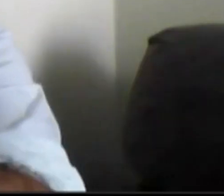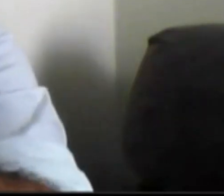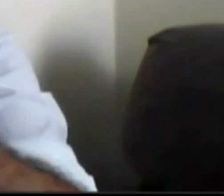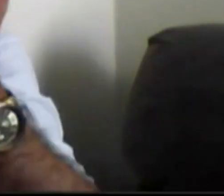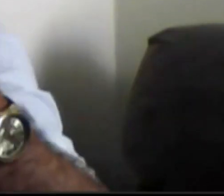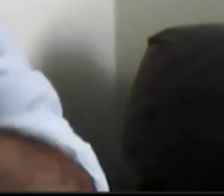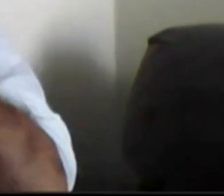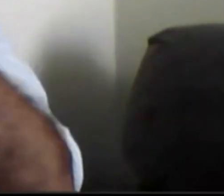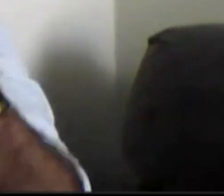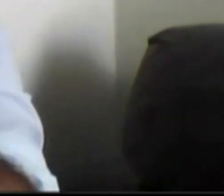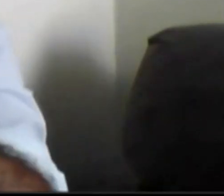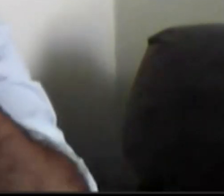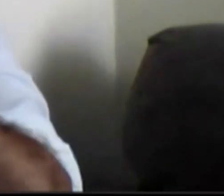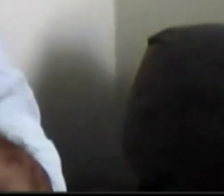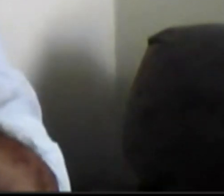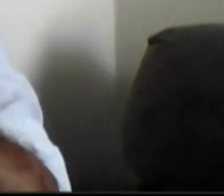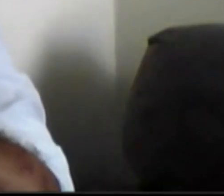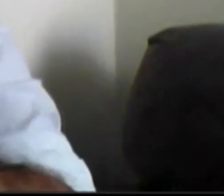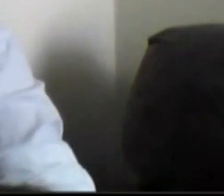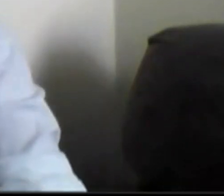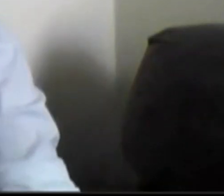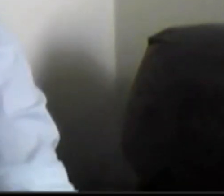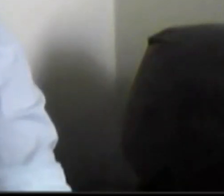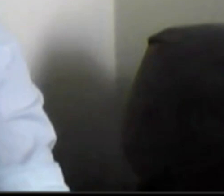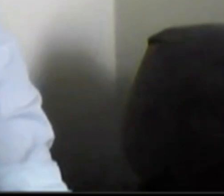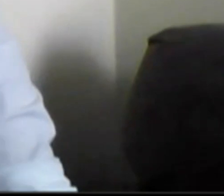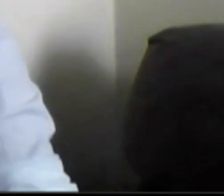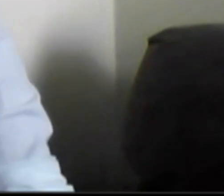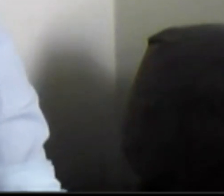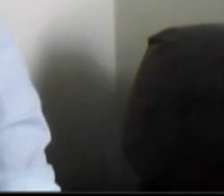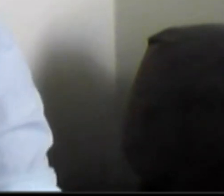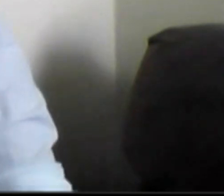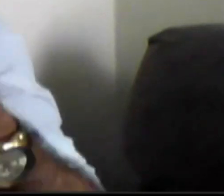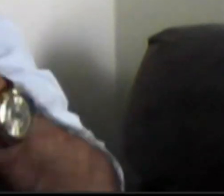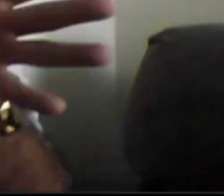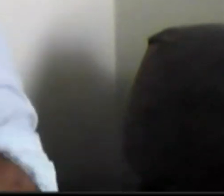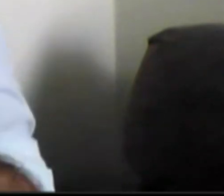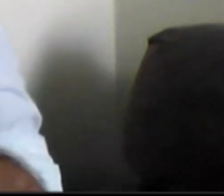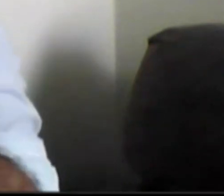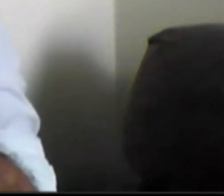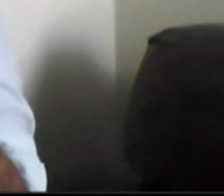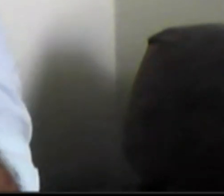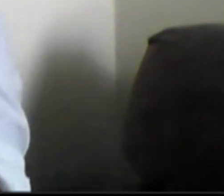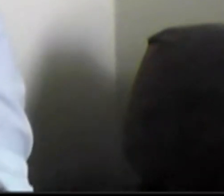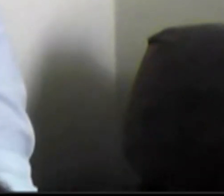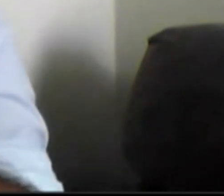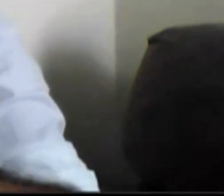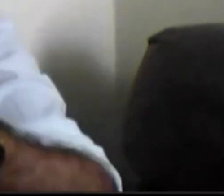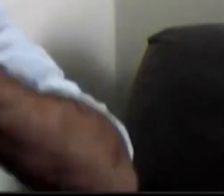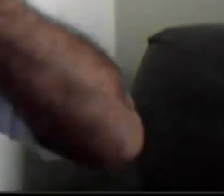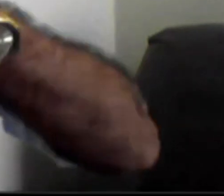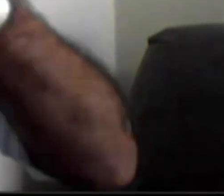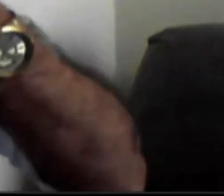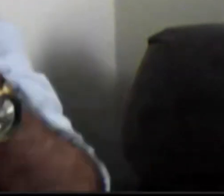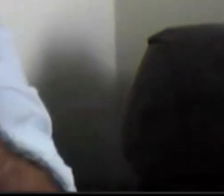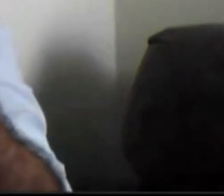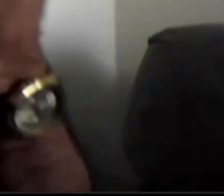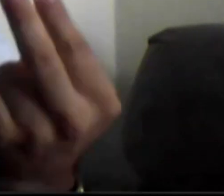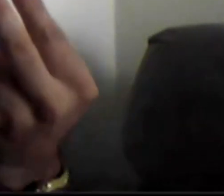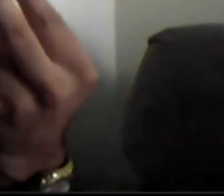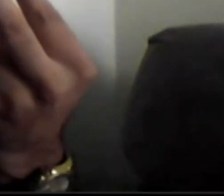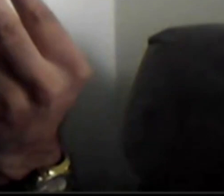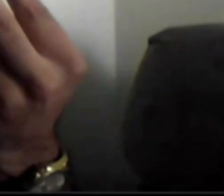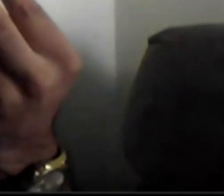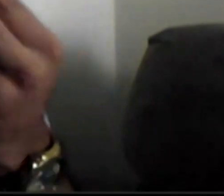os alunos não conseguem ter acesso à aula de forma remota, então, nós não temos essa condição de